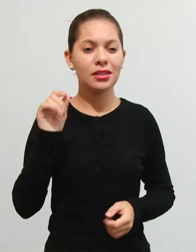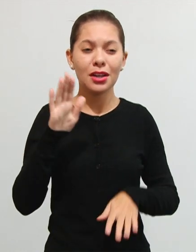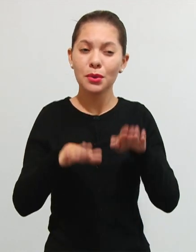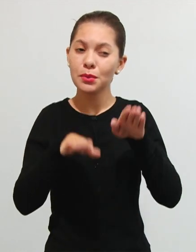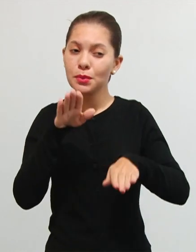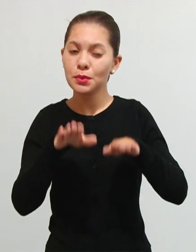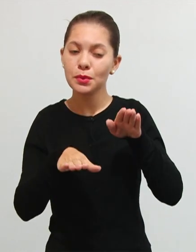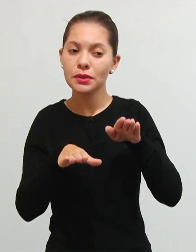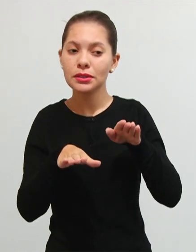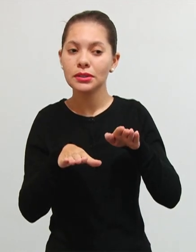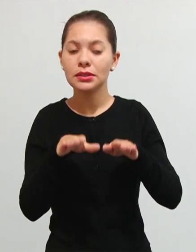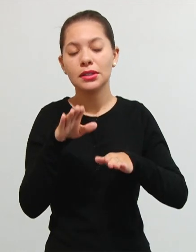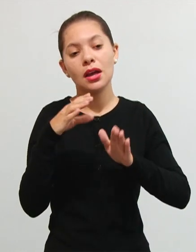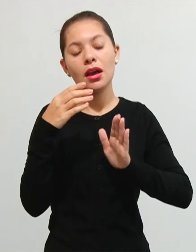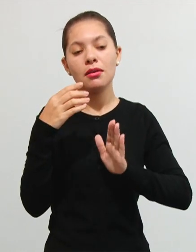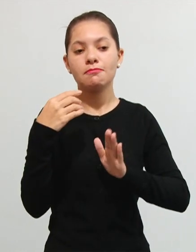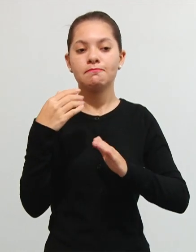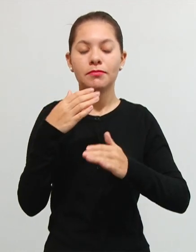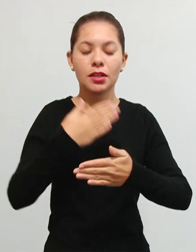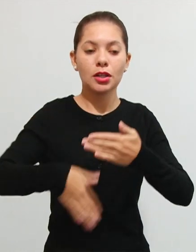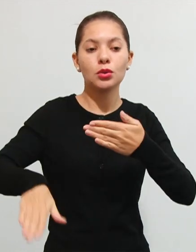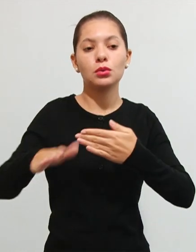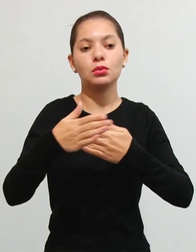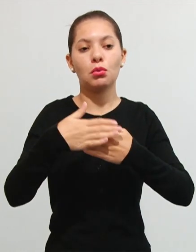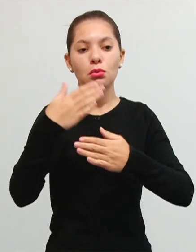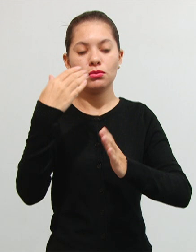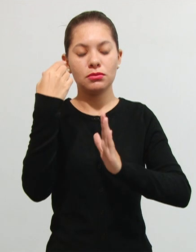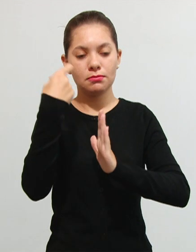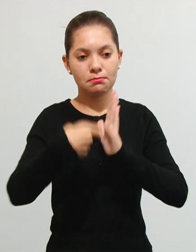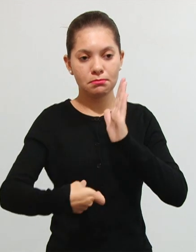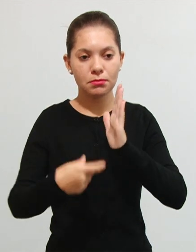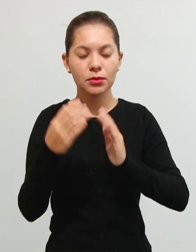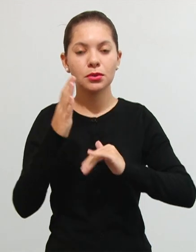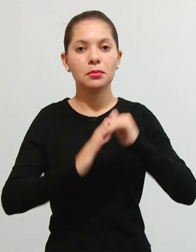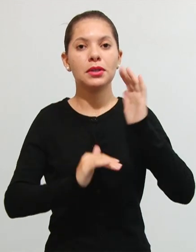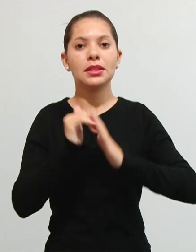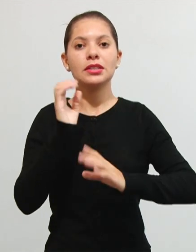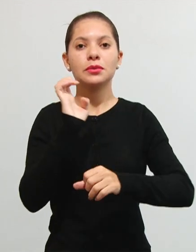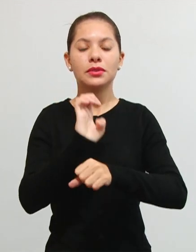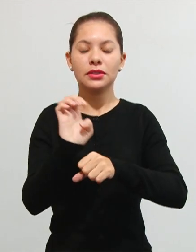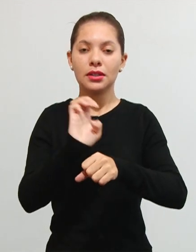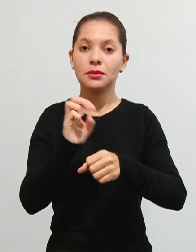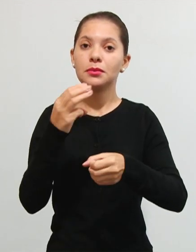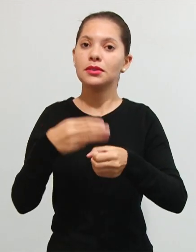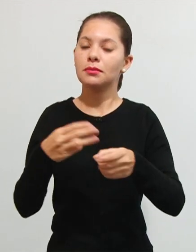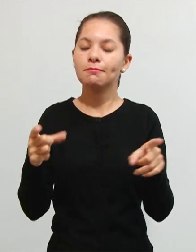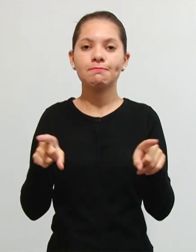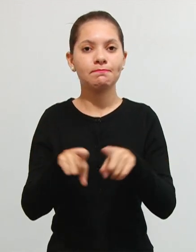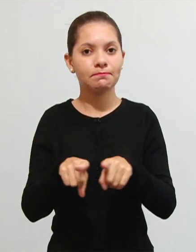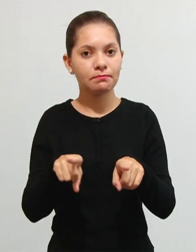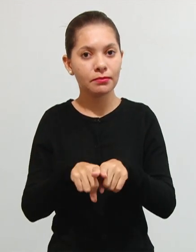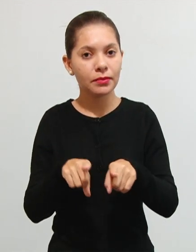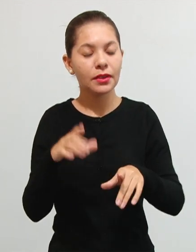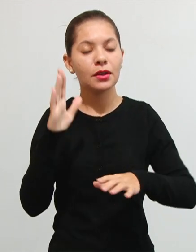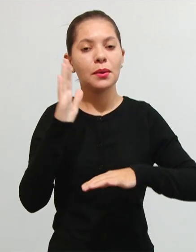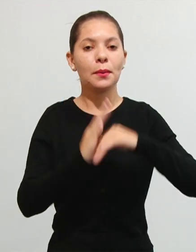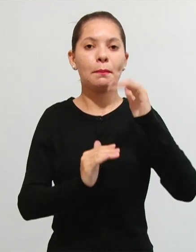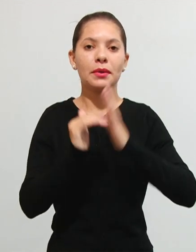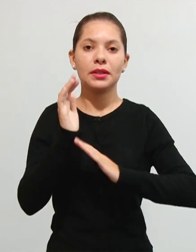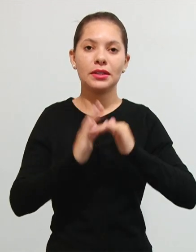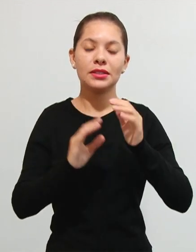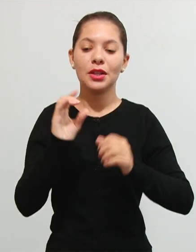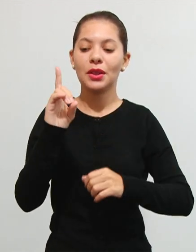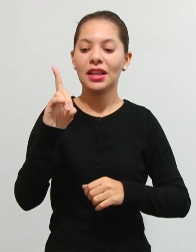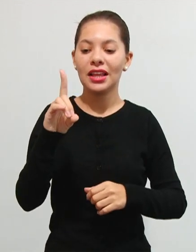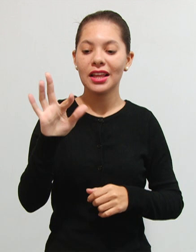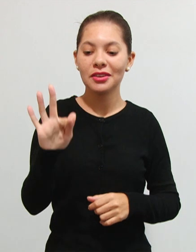impostos os impostos de competência dos estados e dos municípios também são de competência do distrito